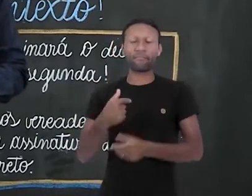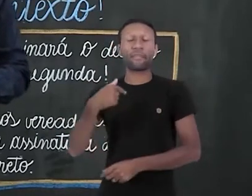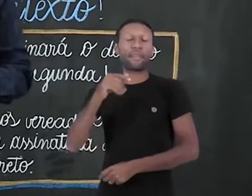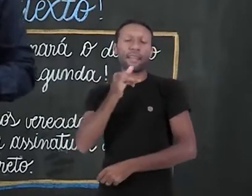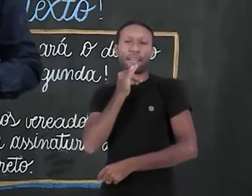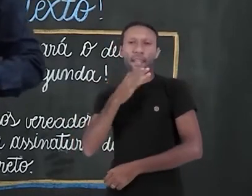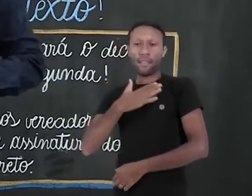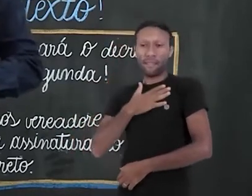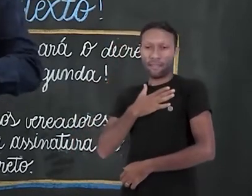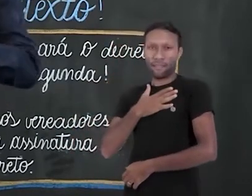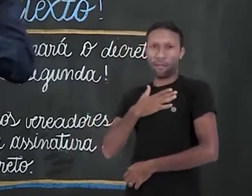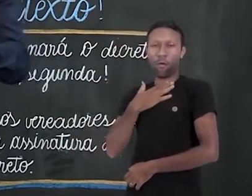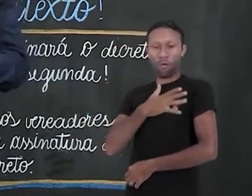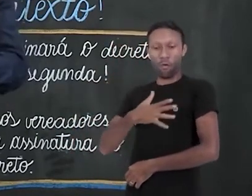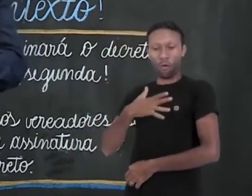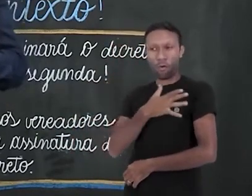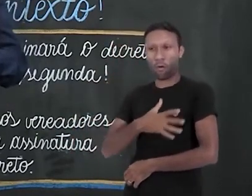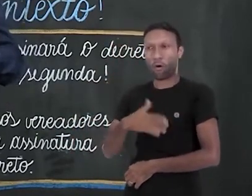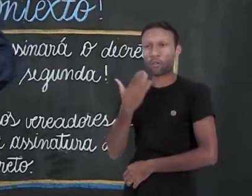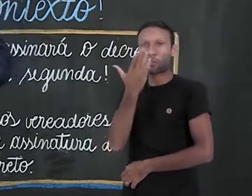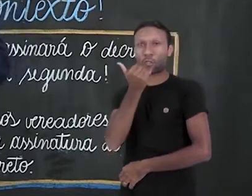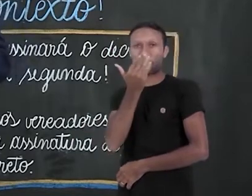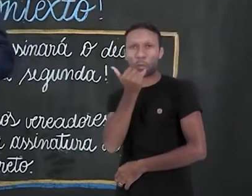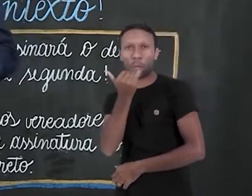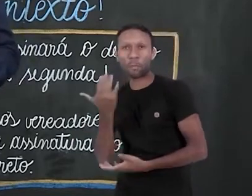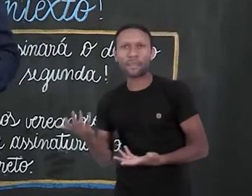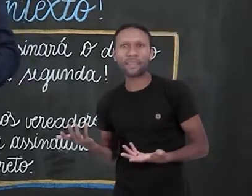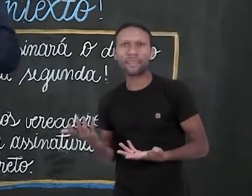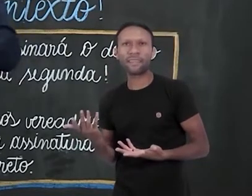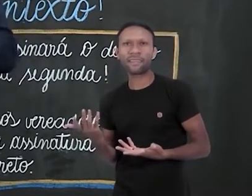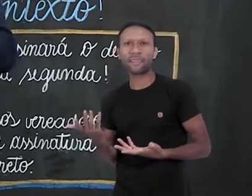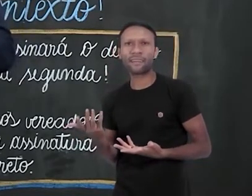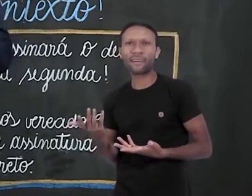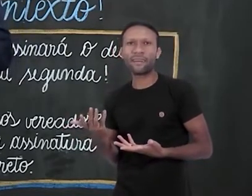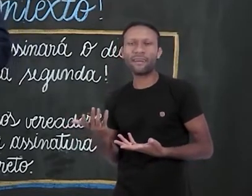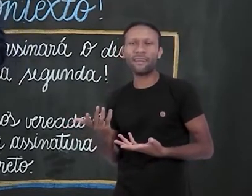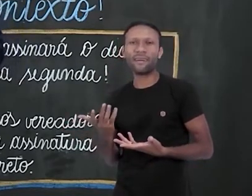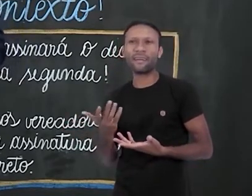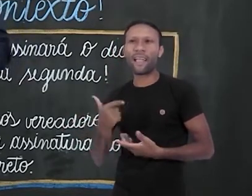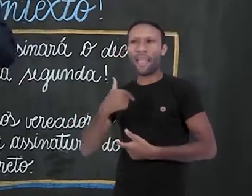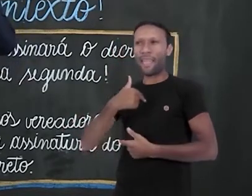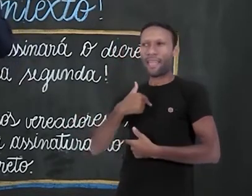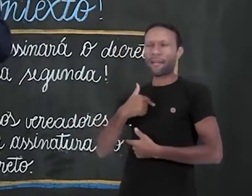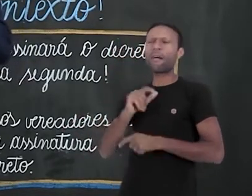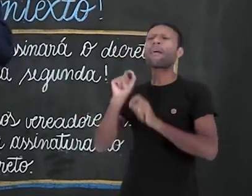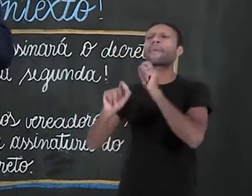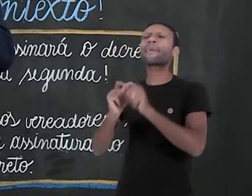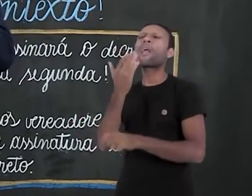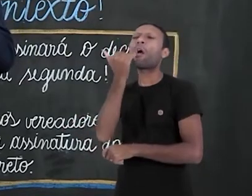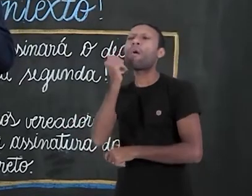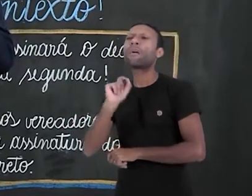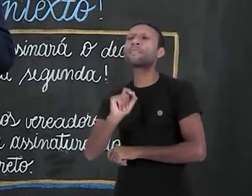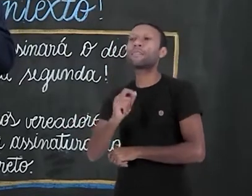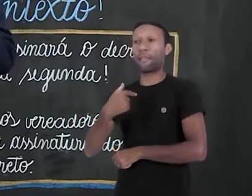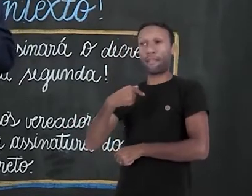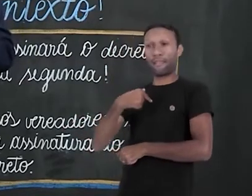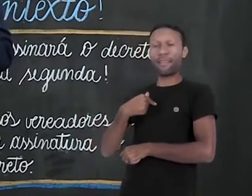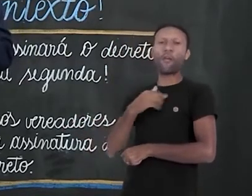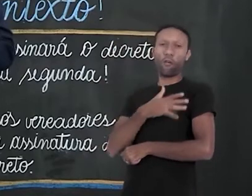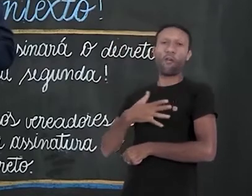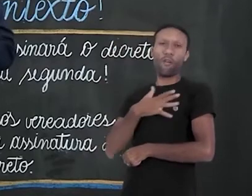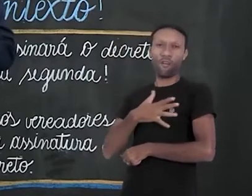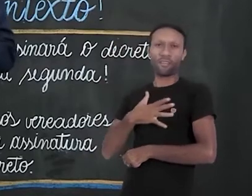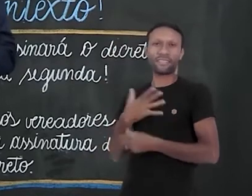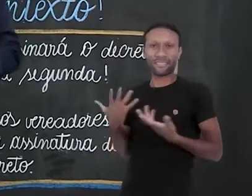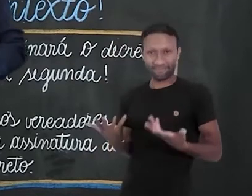Gosto de comida italiana. Quem gosta de comida italiana? Eu. Dá para identificar esse eu mesmo que ele não esteja presente